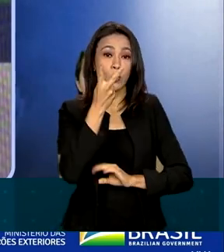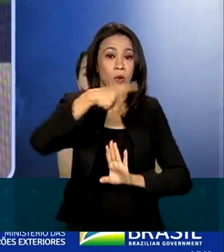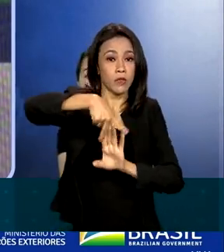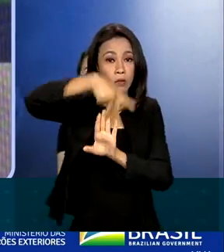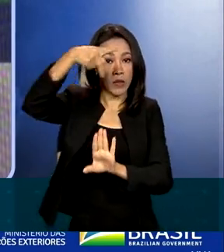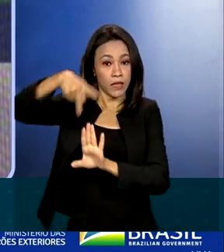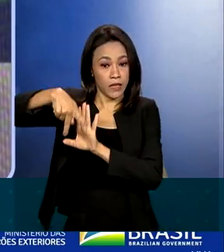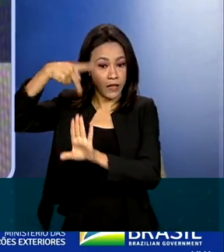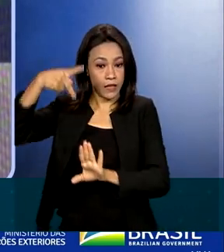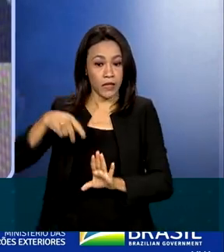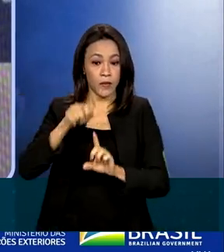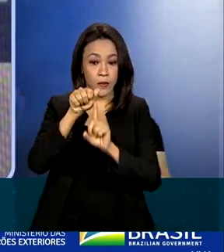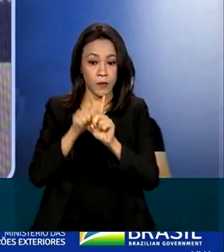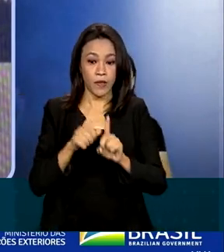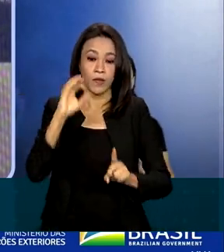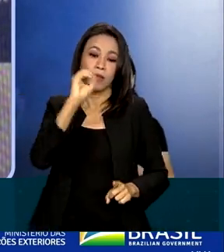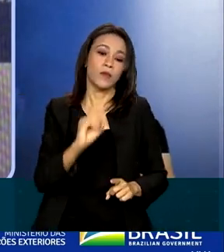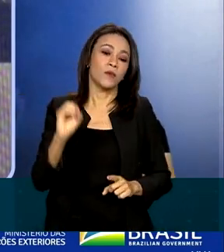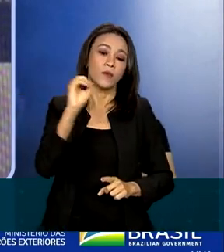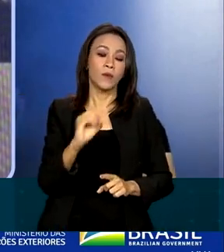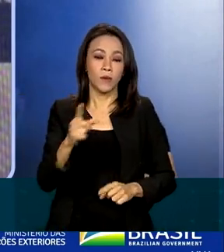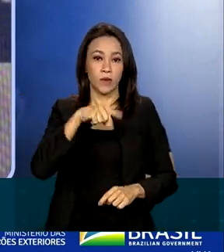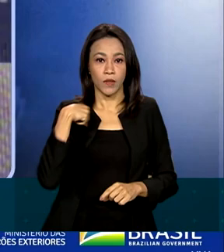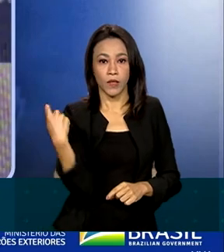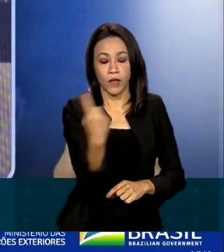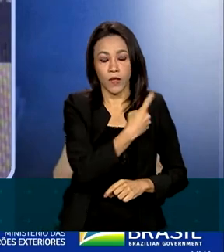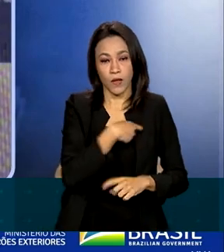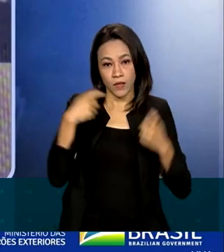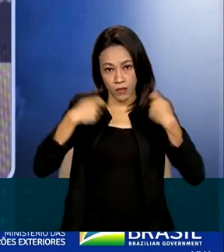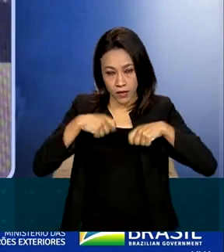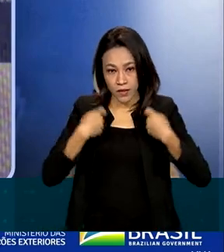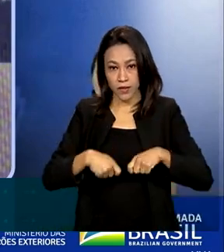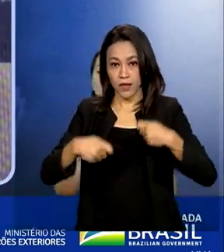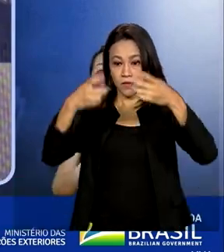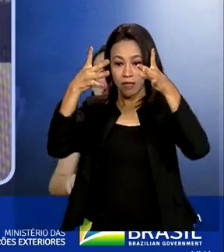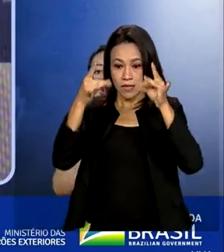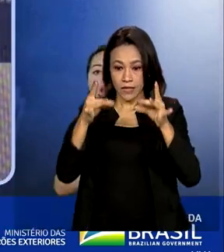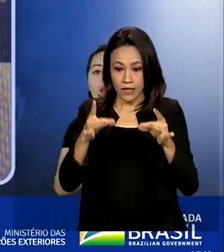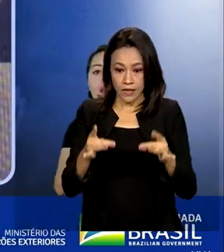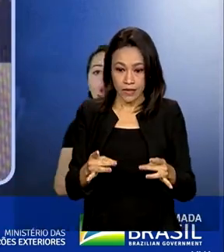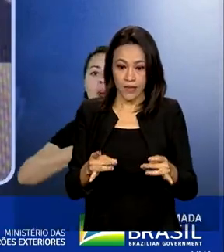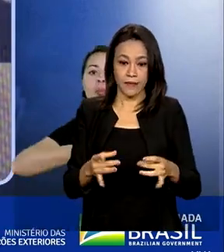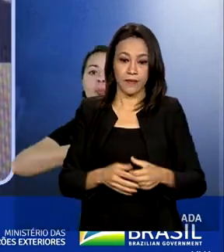outubro e a gente precisa detalhar um pouco mais essas portarias.